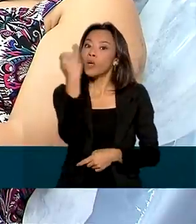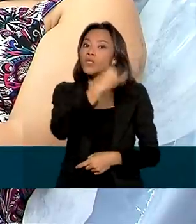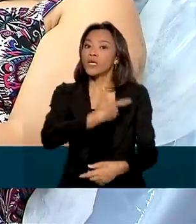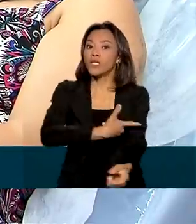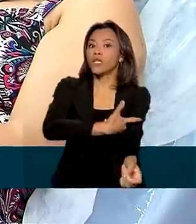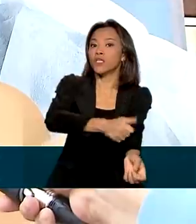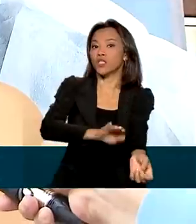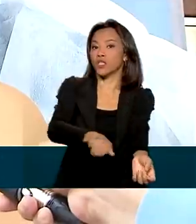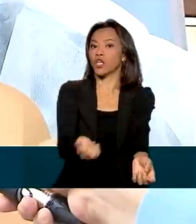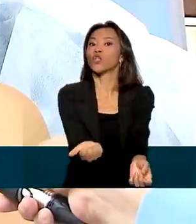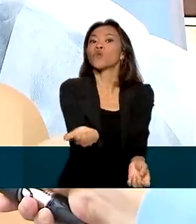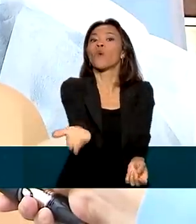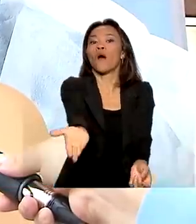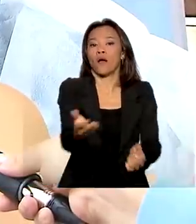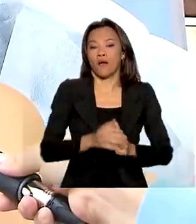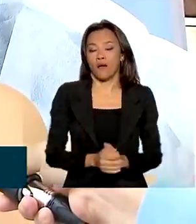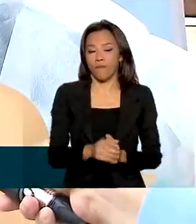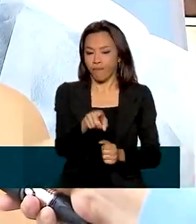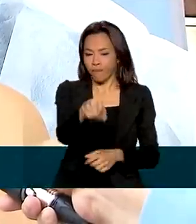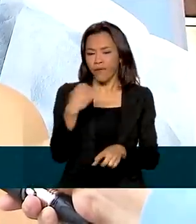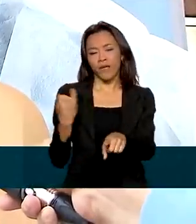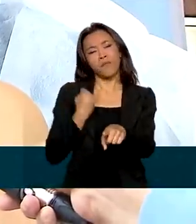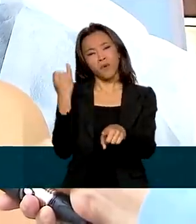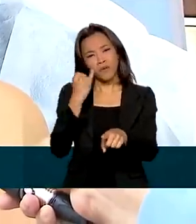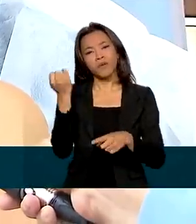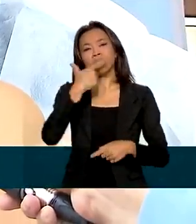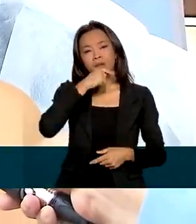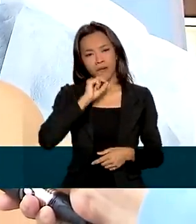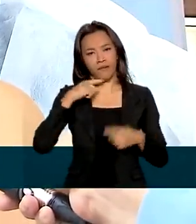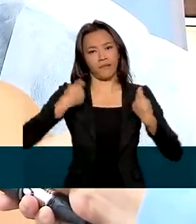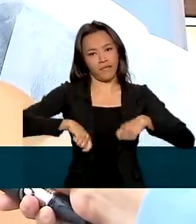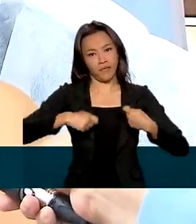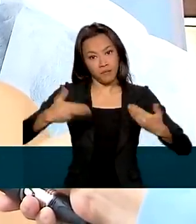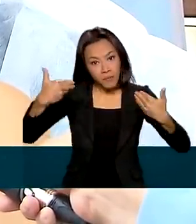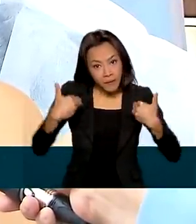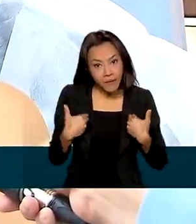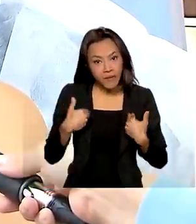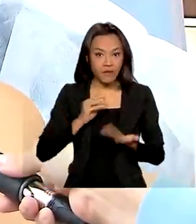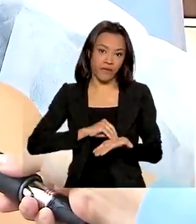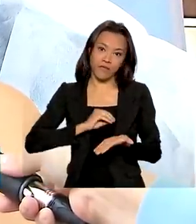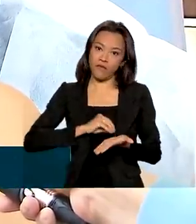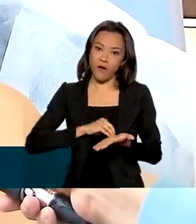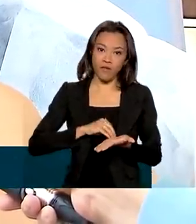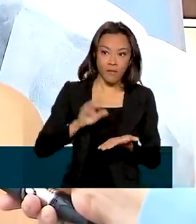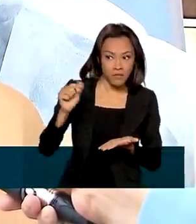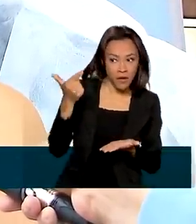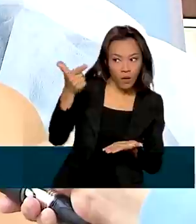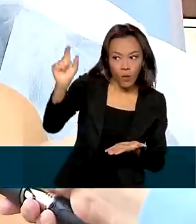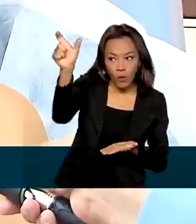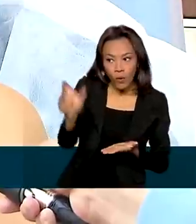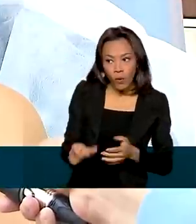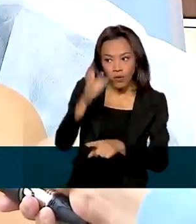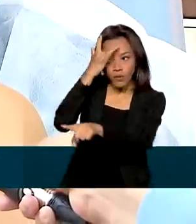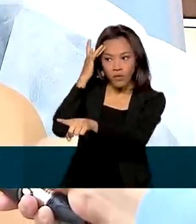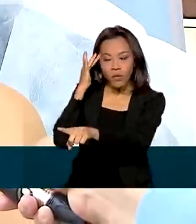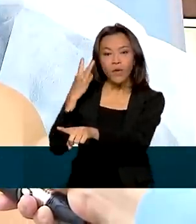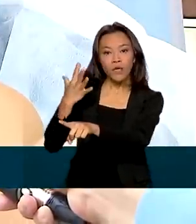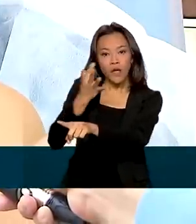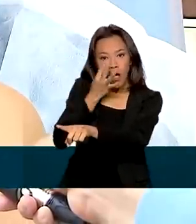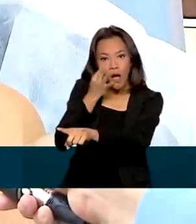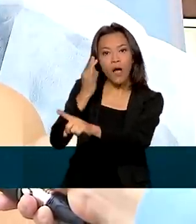doação de sangue. É tão importante para quem está precisando. Igual para mim, não vai fazer falta, mas para a pessoa que está lá no hospital,